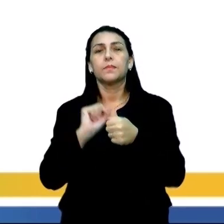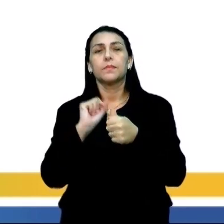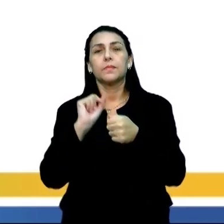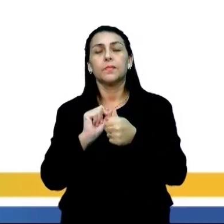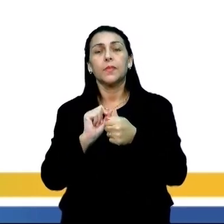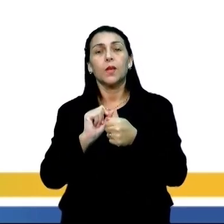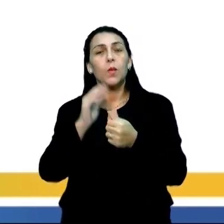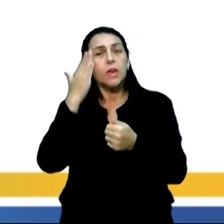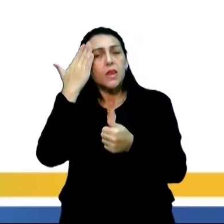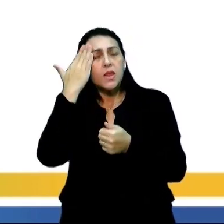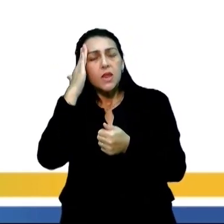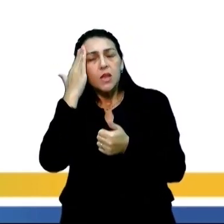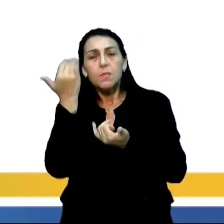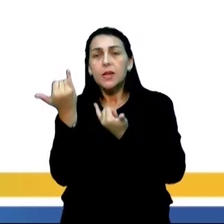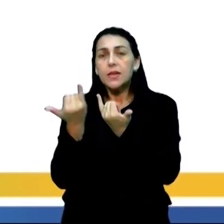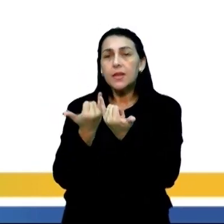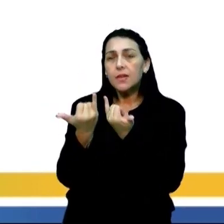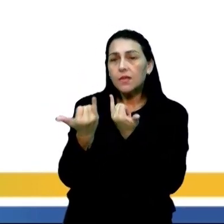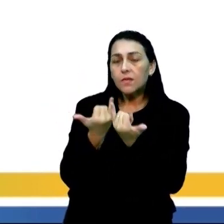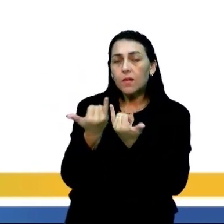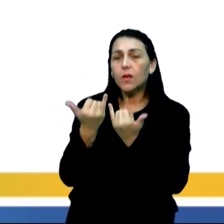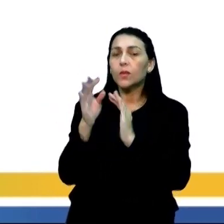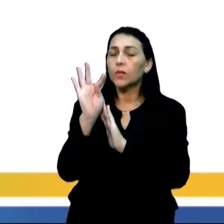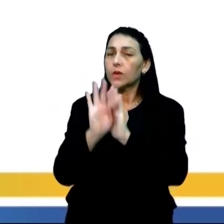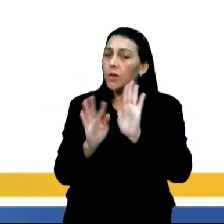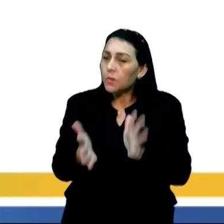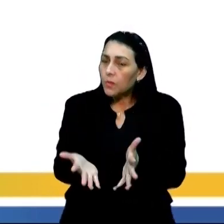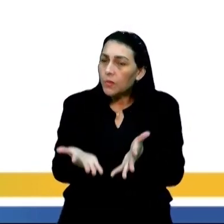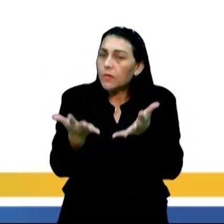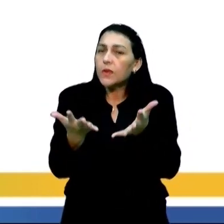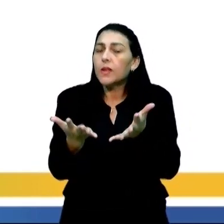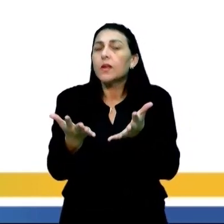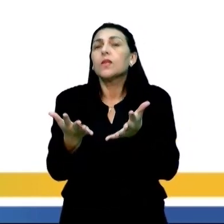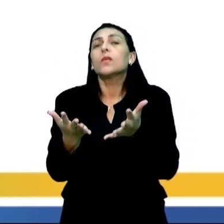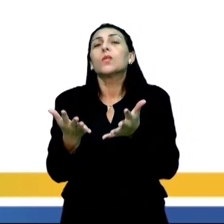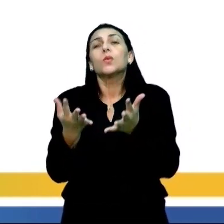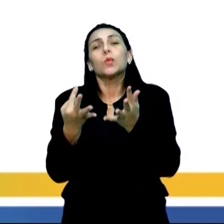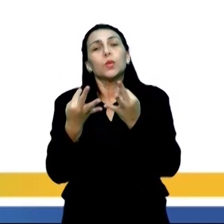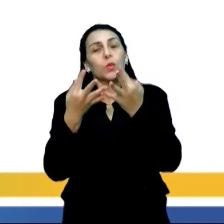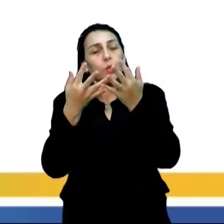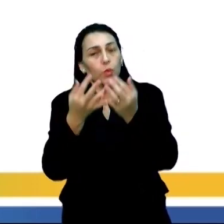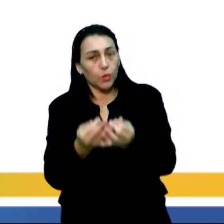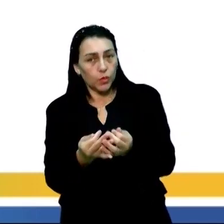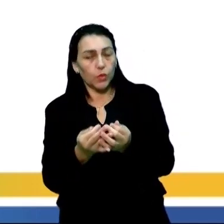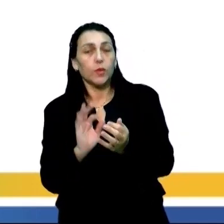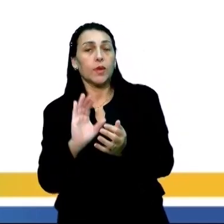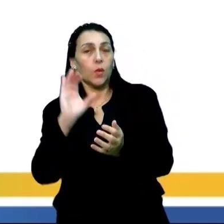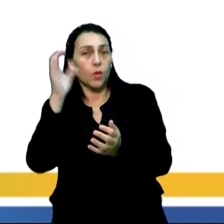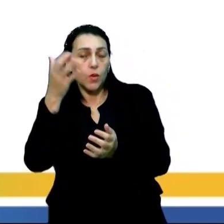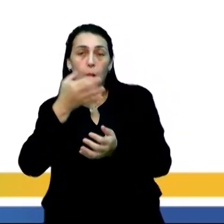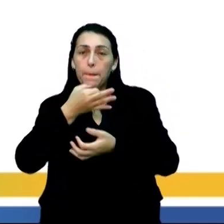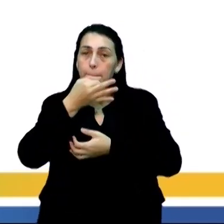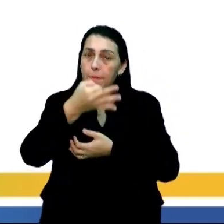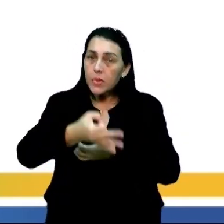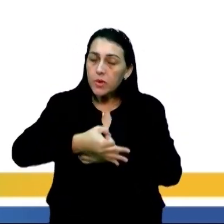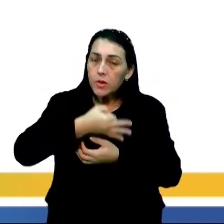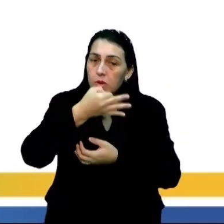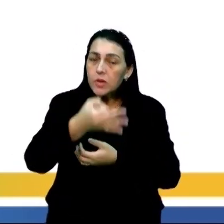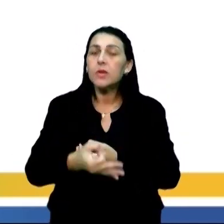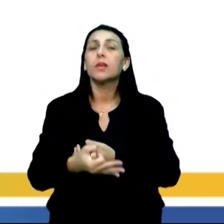interpretação das informações dos textos motivacionais. E aí, vou pegar todos esses fatos, opiniões,